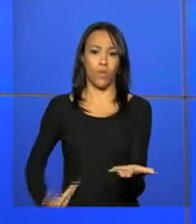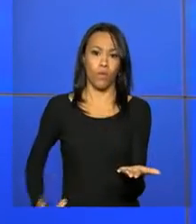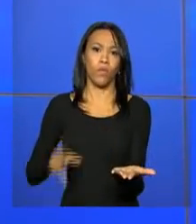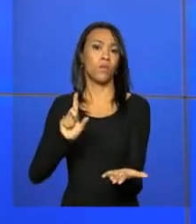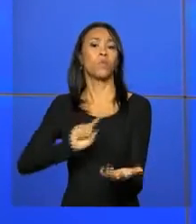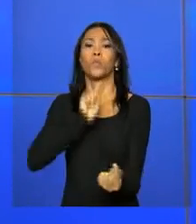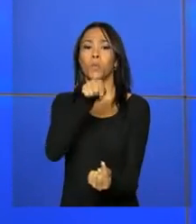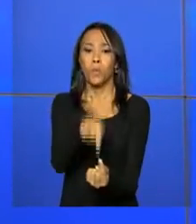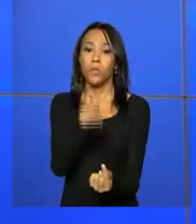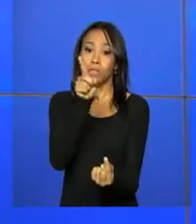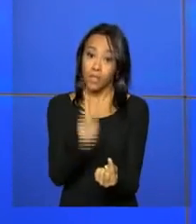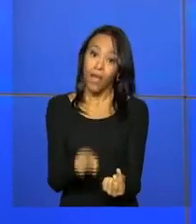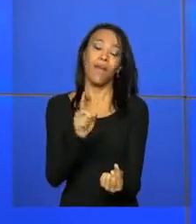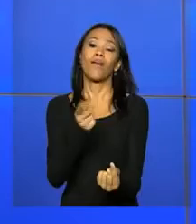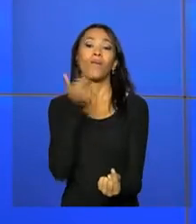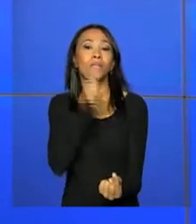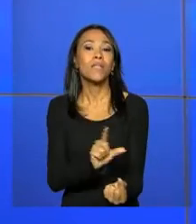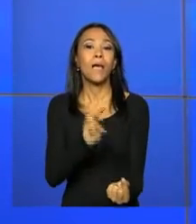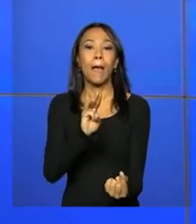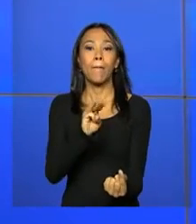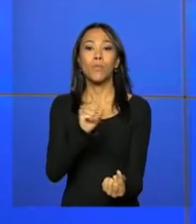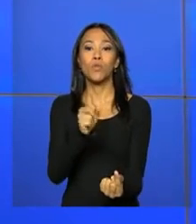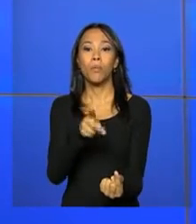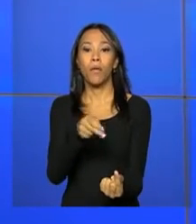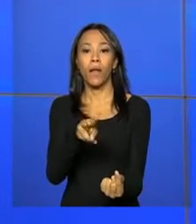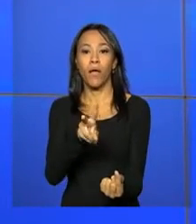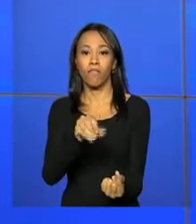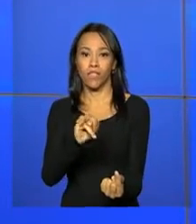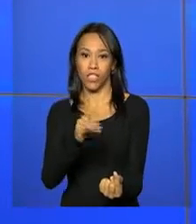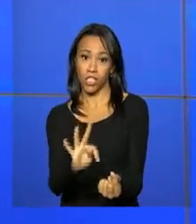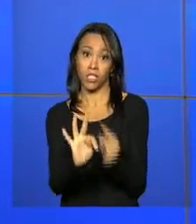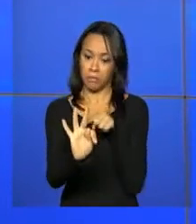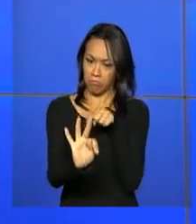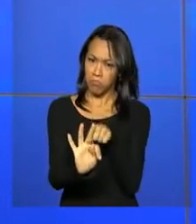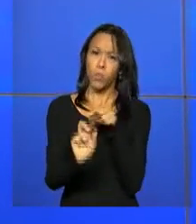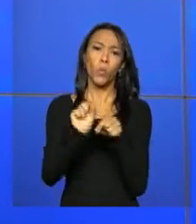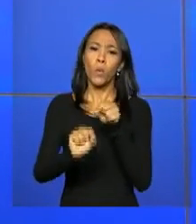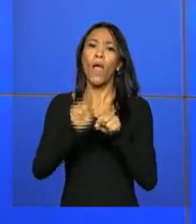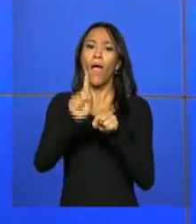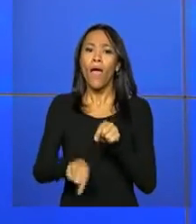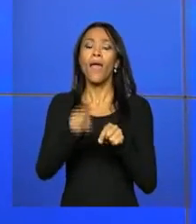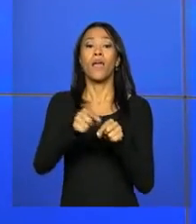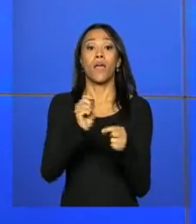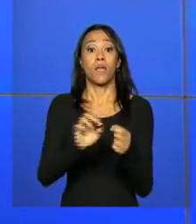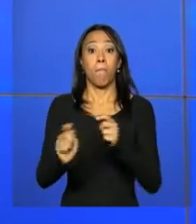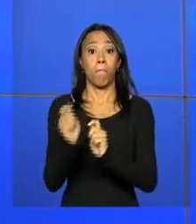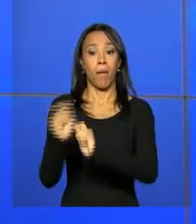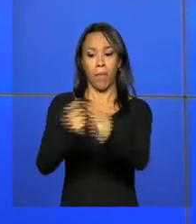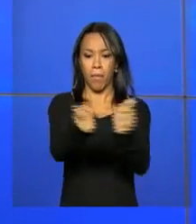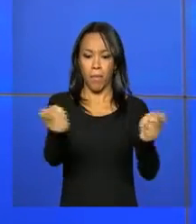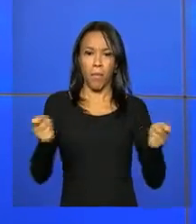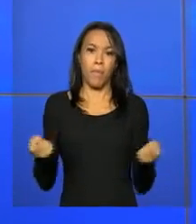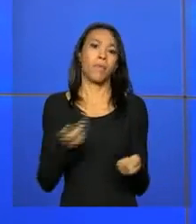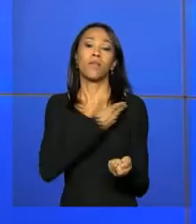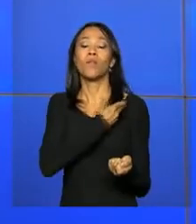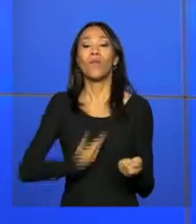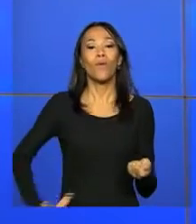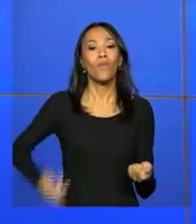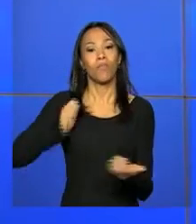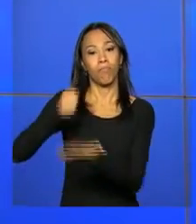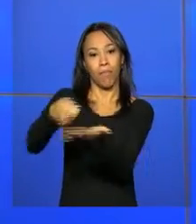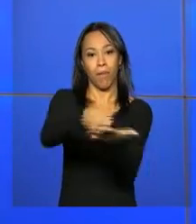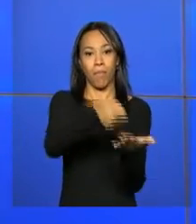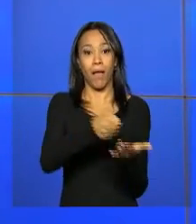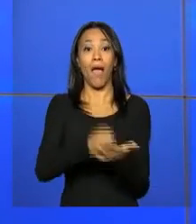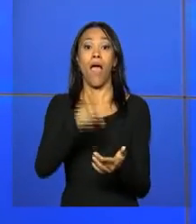governo de obtenção da meta de superávit primário. O superávit, que é a economia para o pagamento da dívida do governo, deve ser